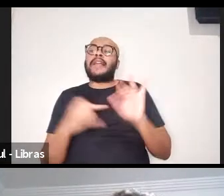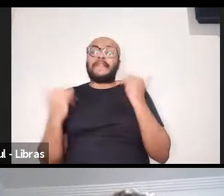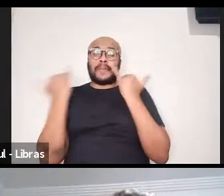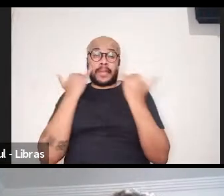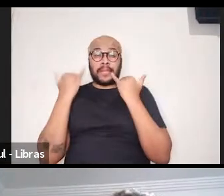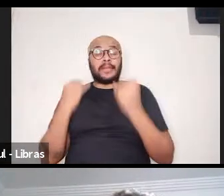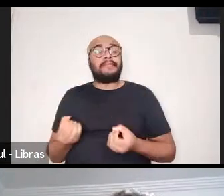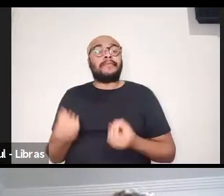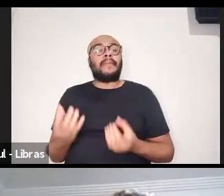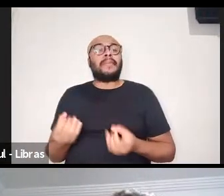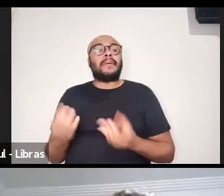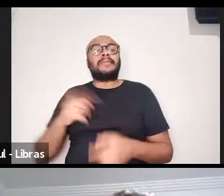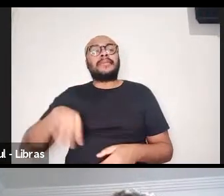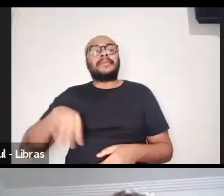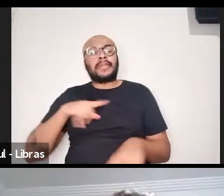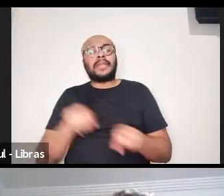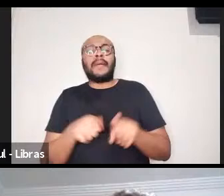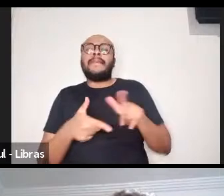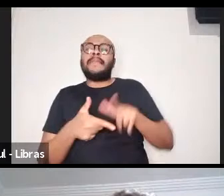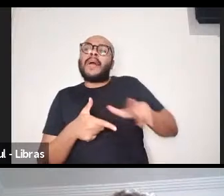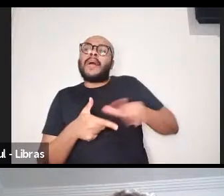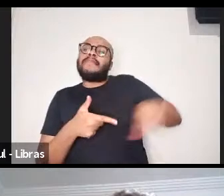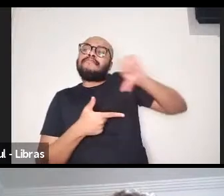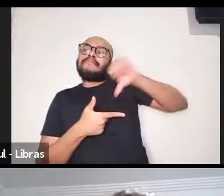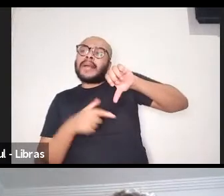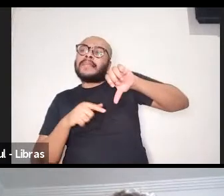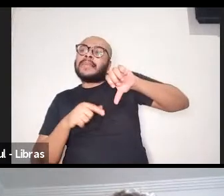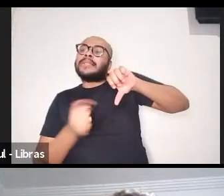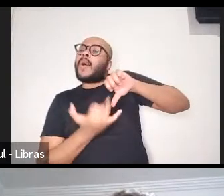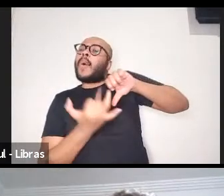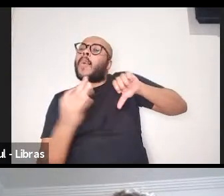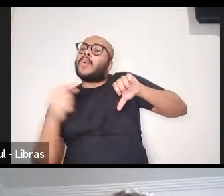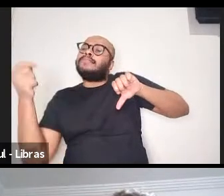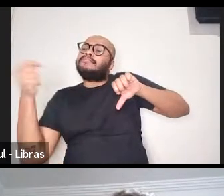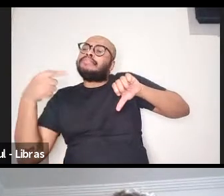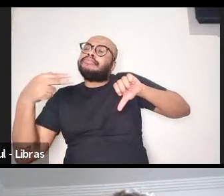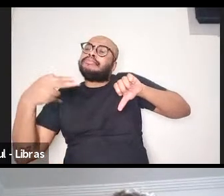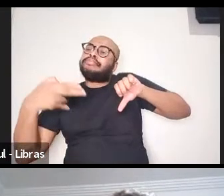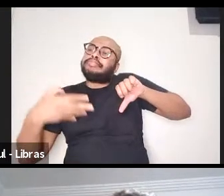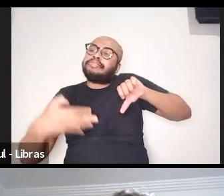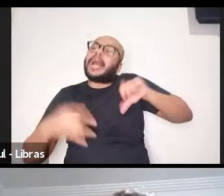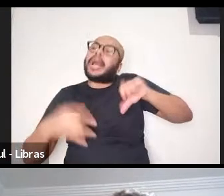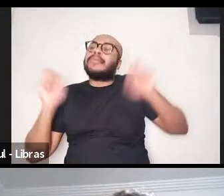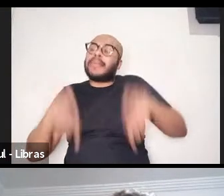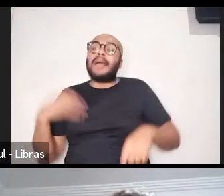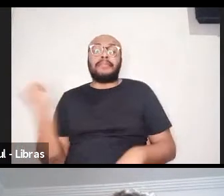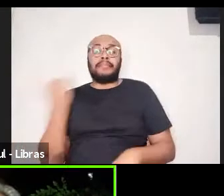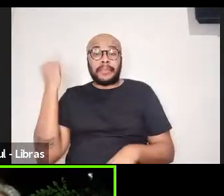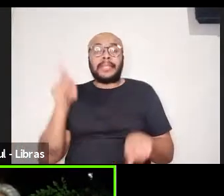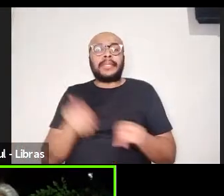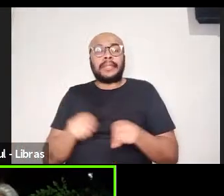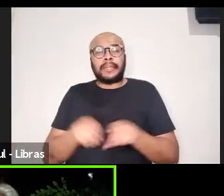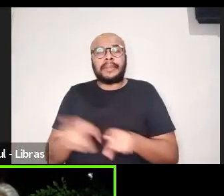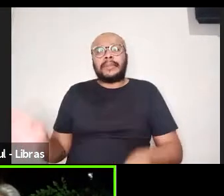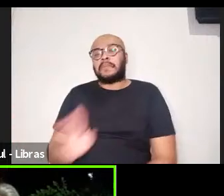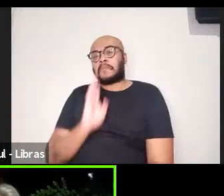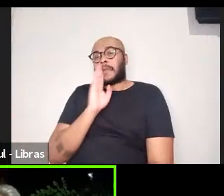colocar problemas, porque eu acho que nós precisamos problematizar essa questão,